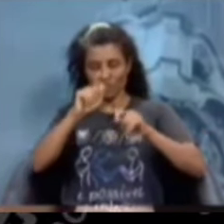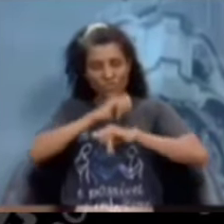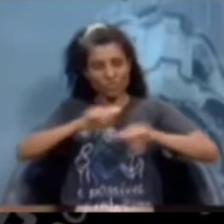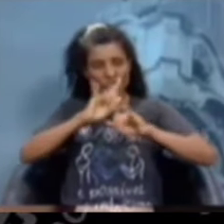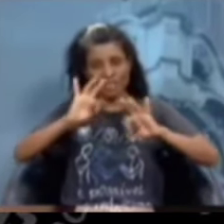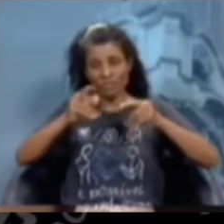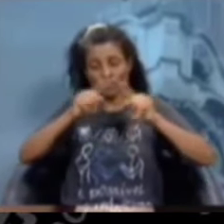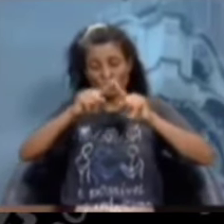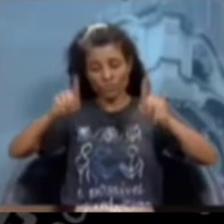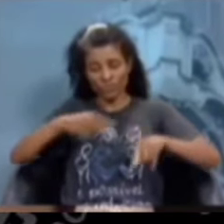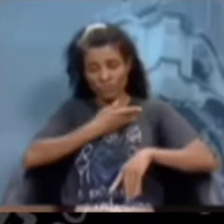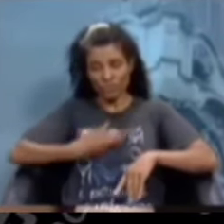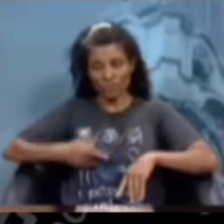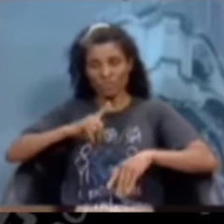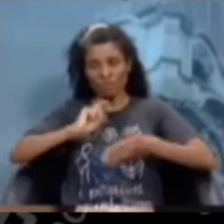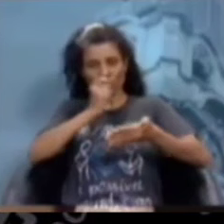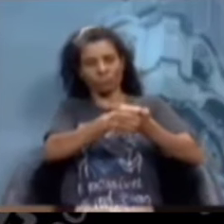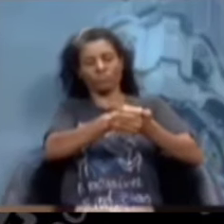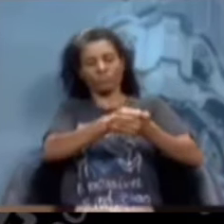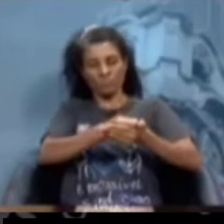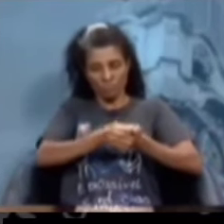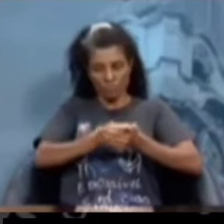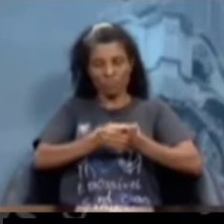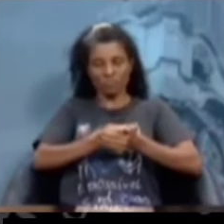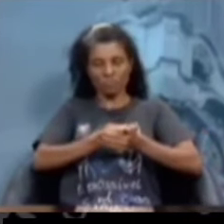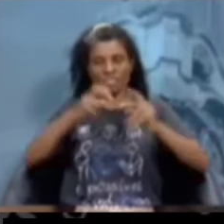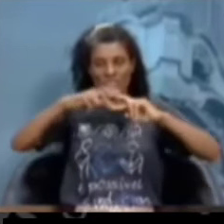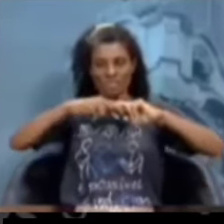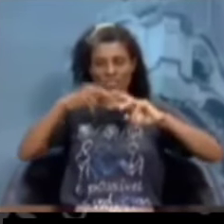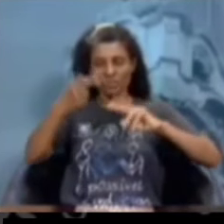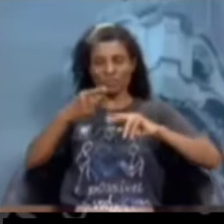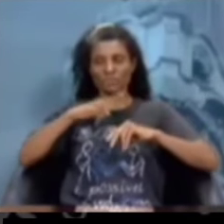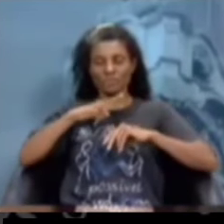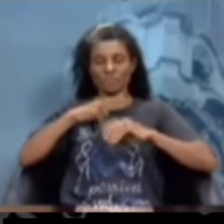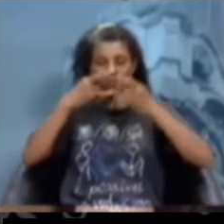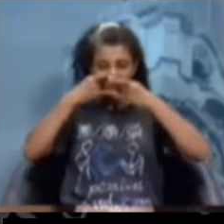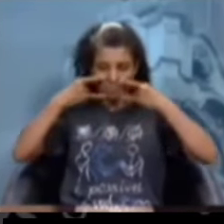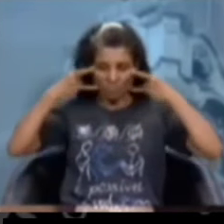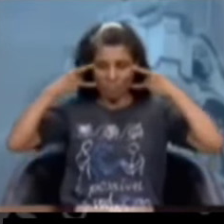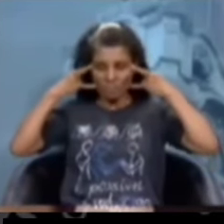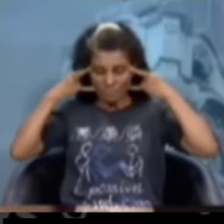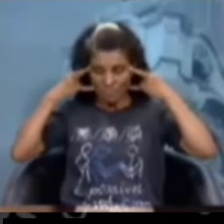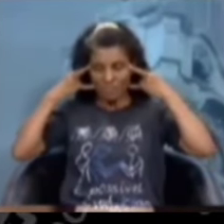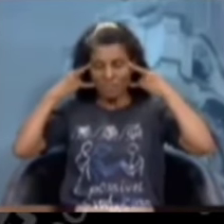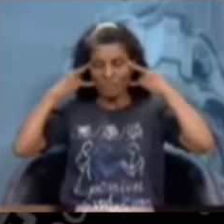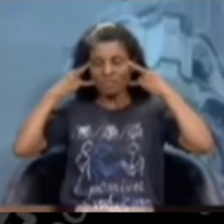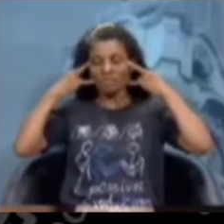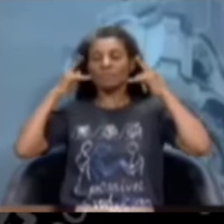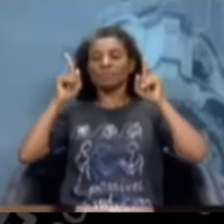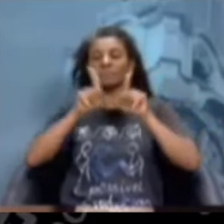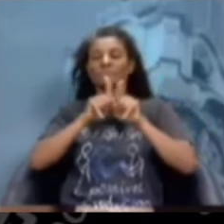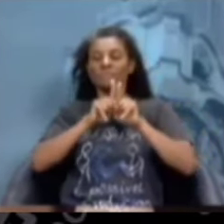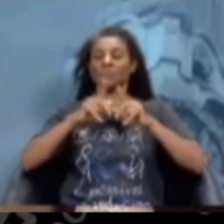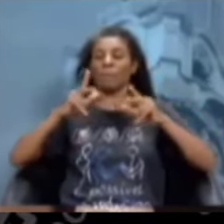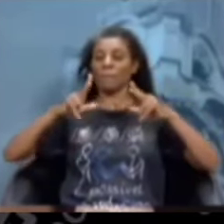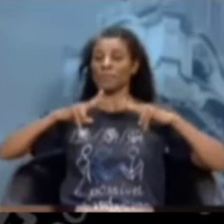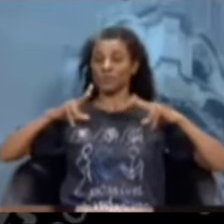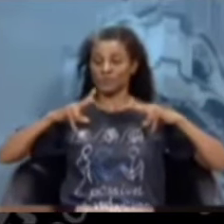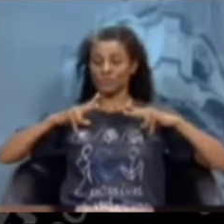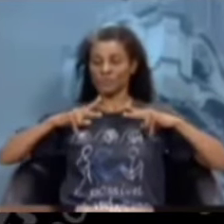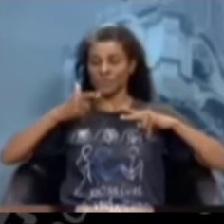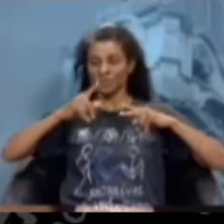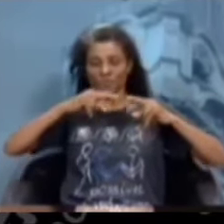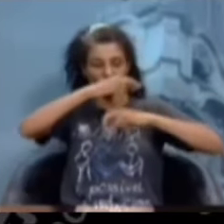os servidores, sendo obrigatória, inciso 1º, a manter a boca e nariz cobertos por máscara de proteção individual para